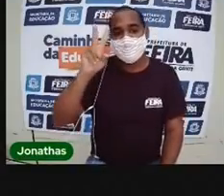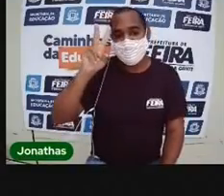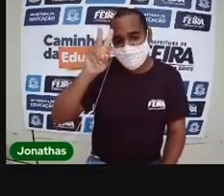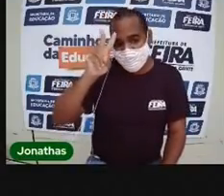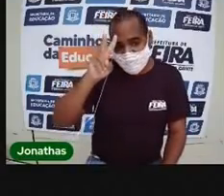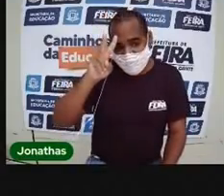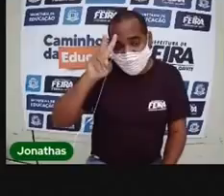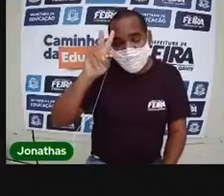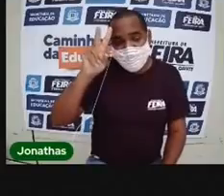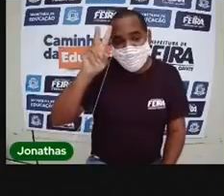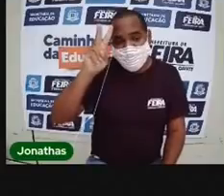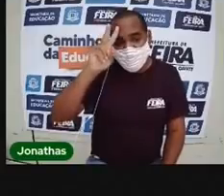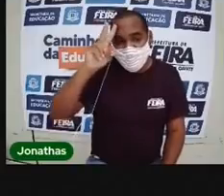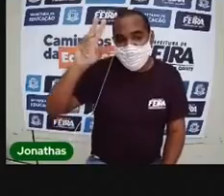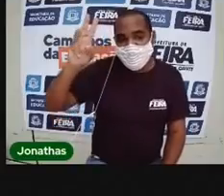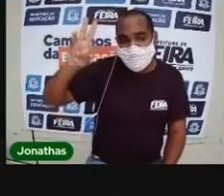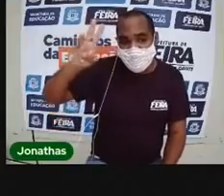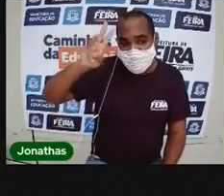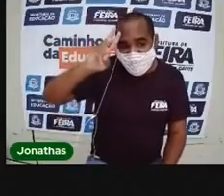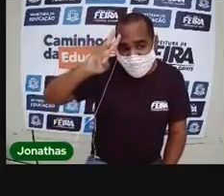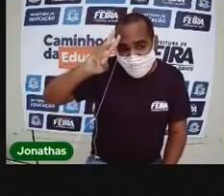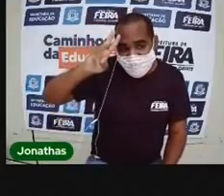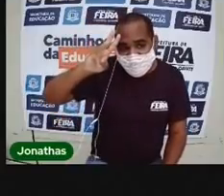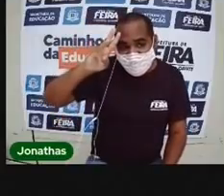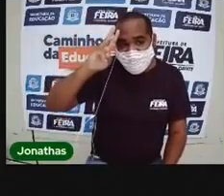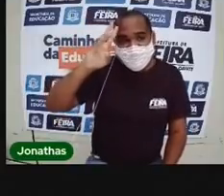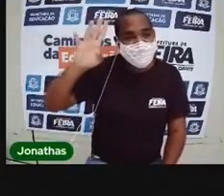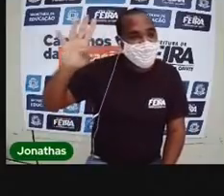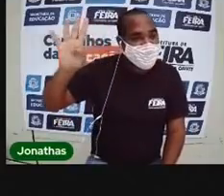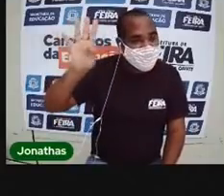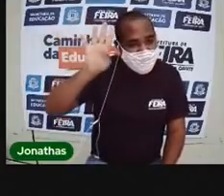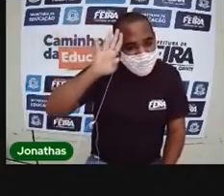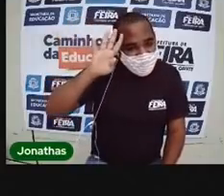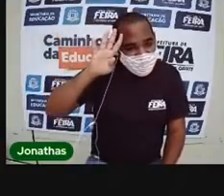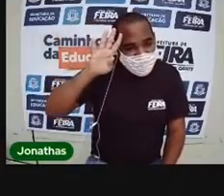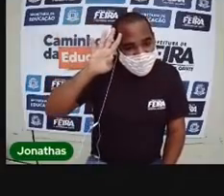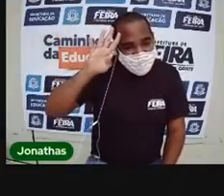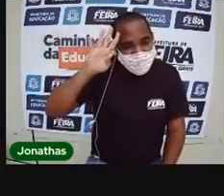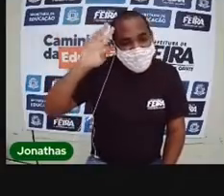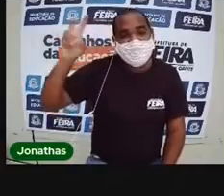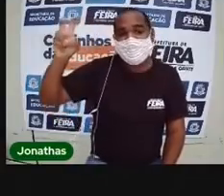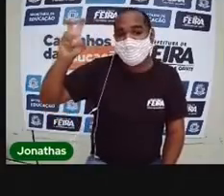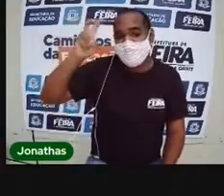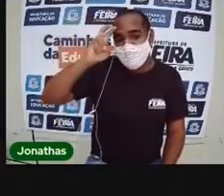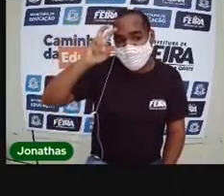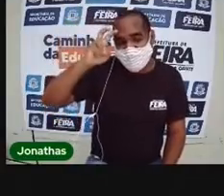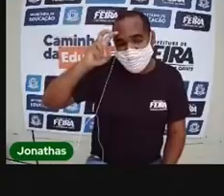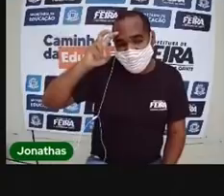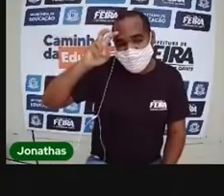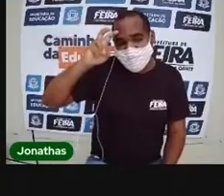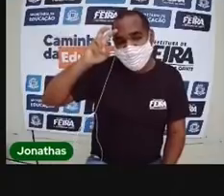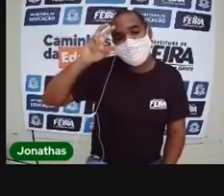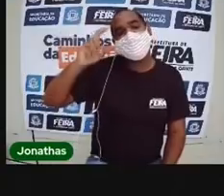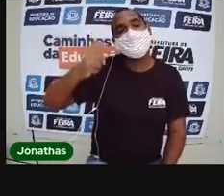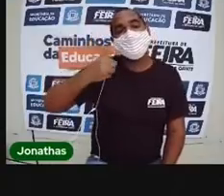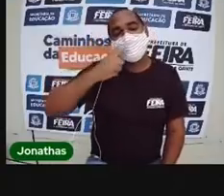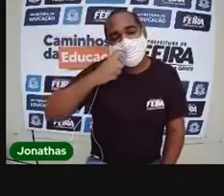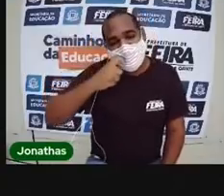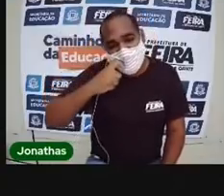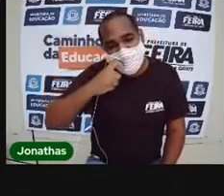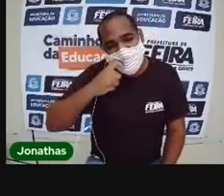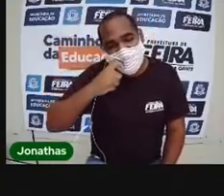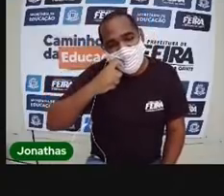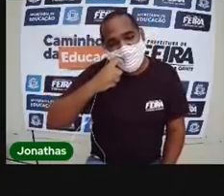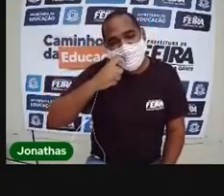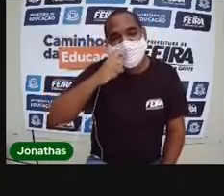-feira, terça-feira, quarta-feira, quinta-feira, sexta